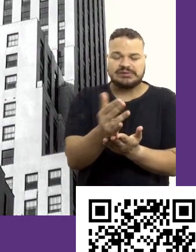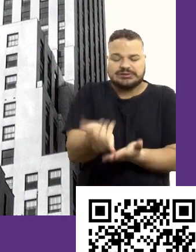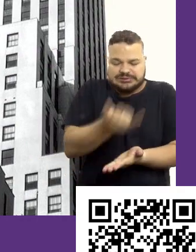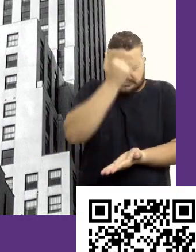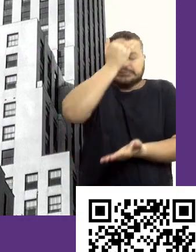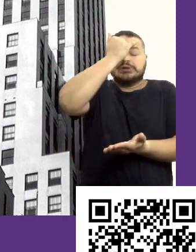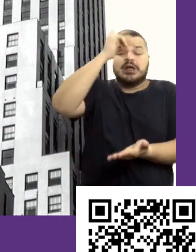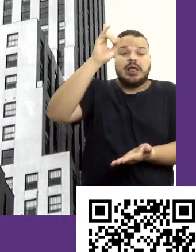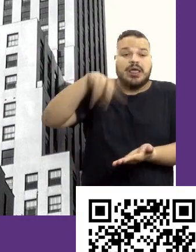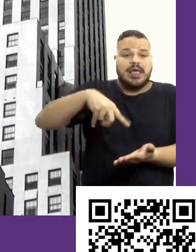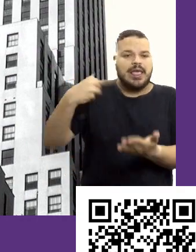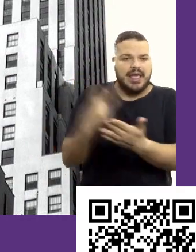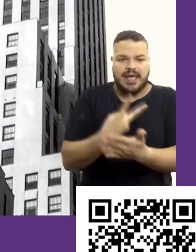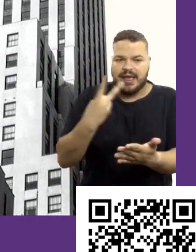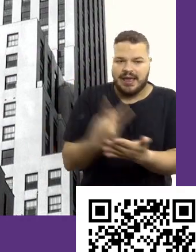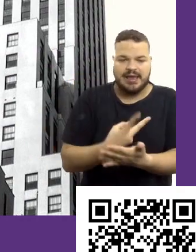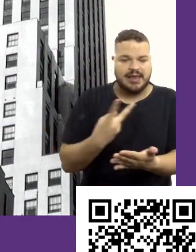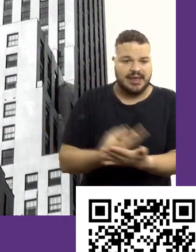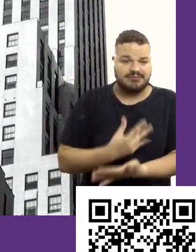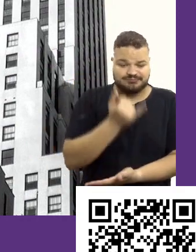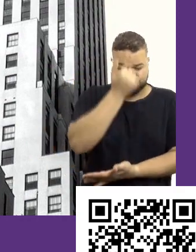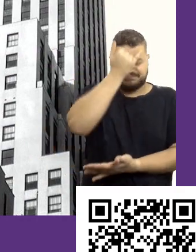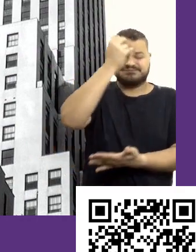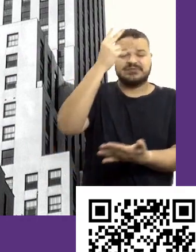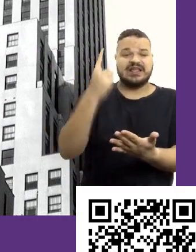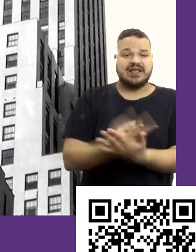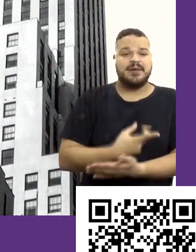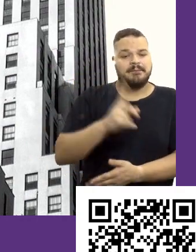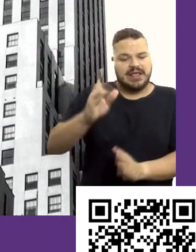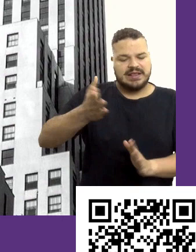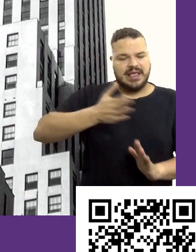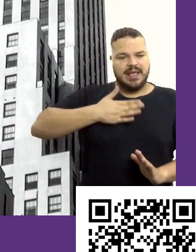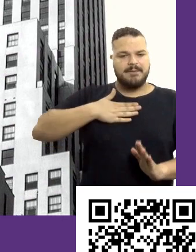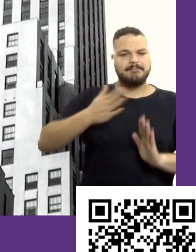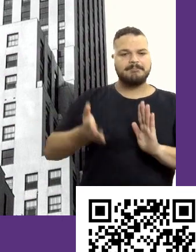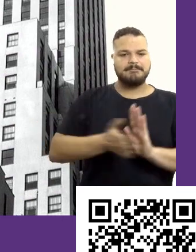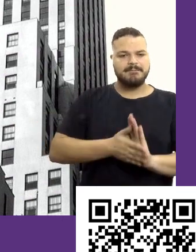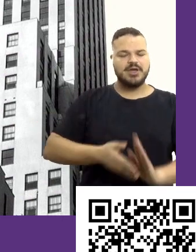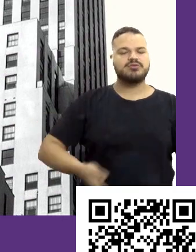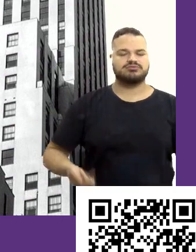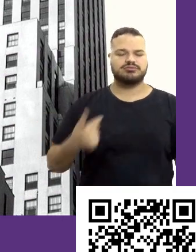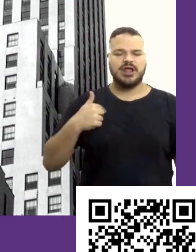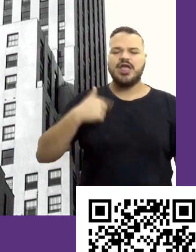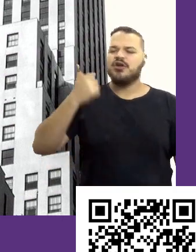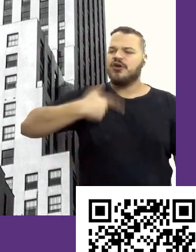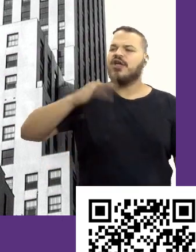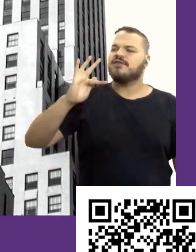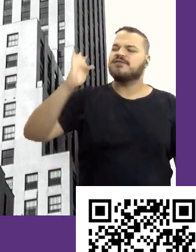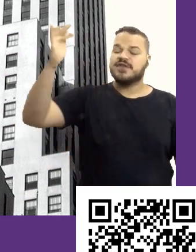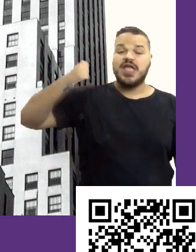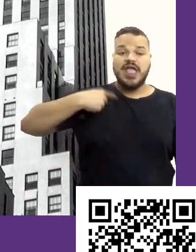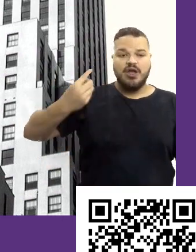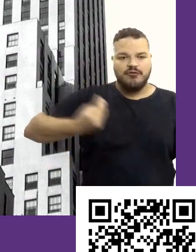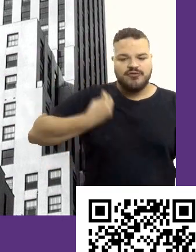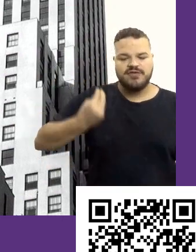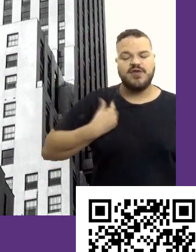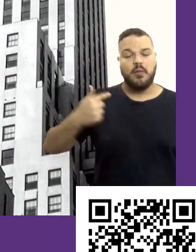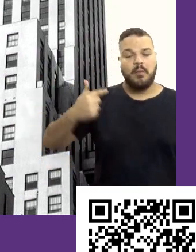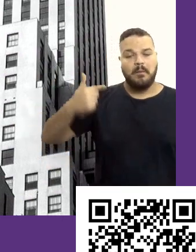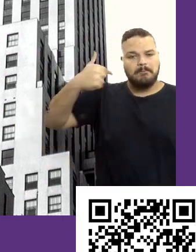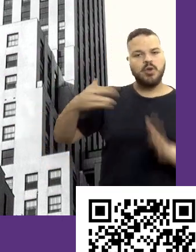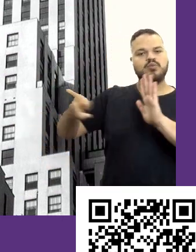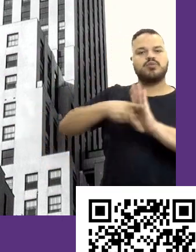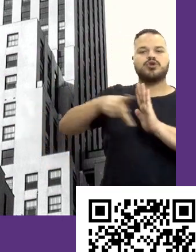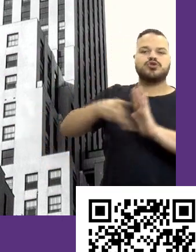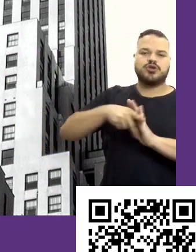cara, vai bater a cabeça, vai errar, vai acertar, mas é seu. Você pode bater no peito lá na frente e falar, eu vivi o meu projeto de